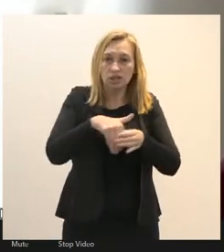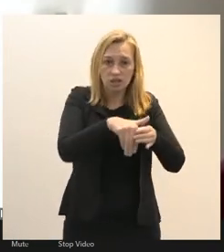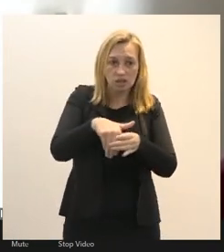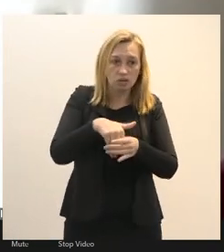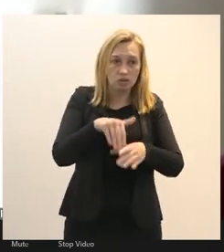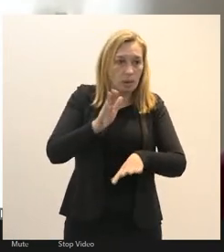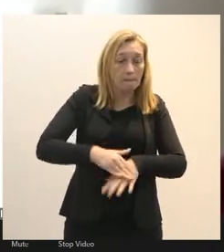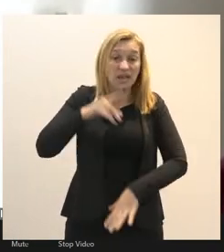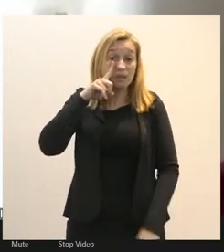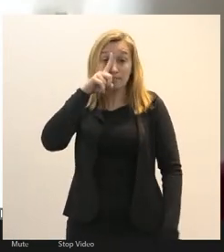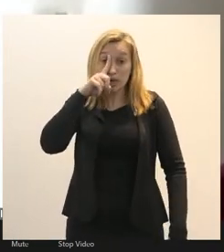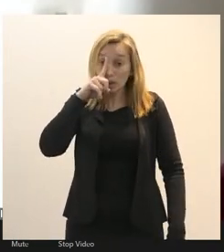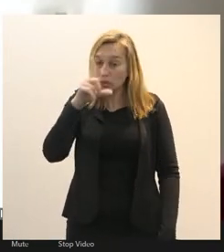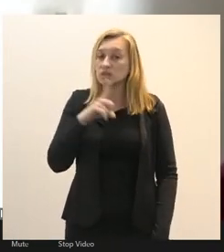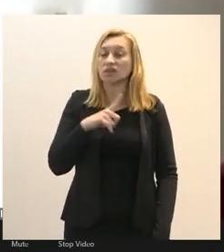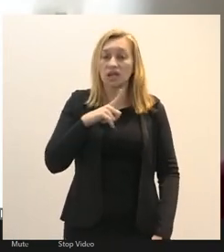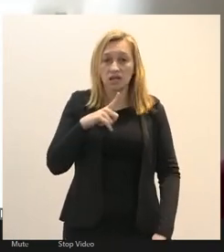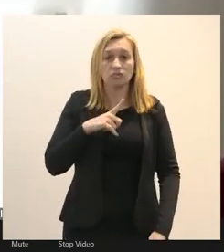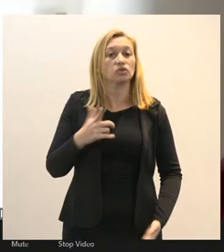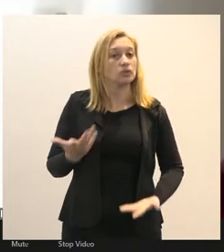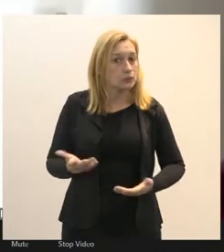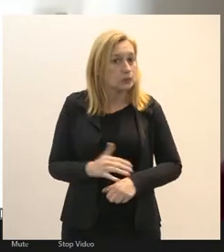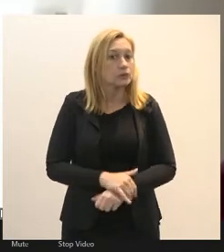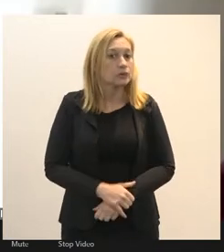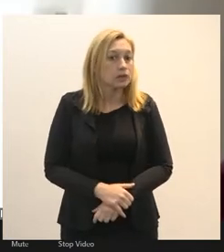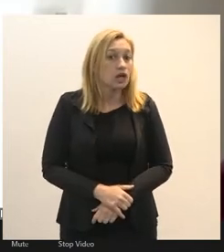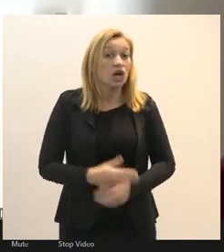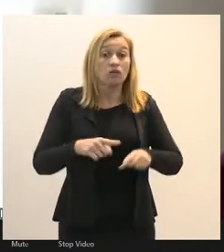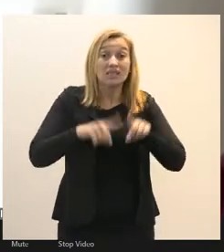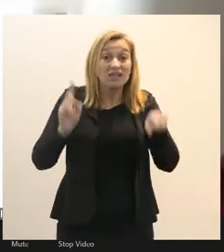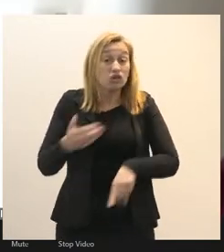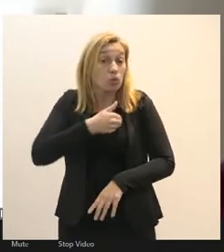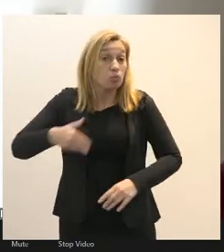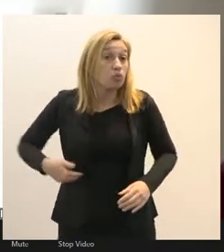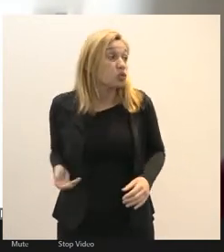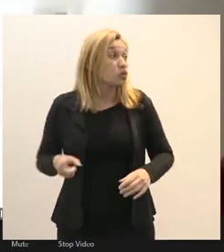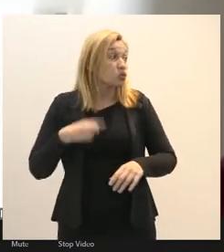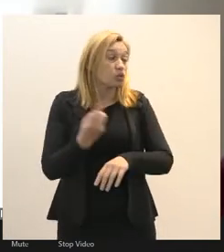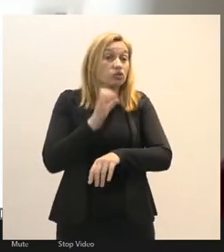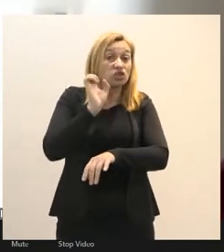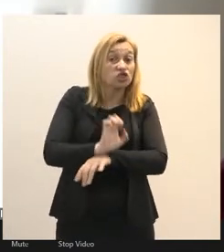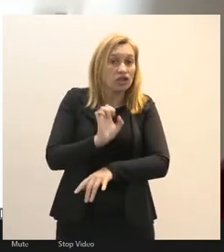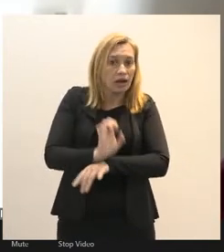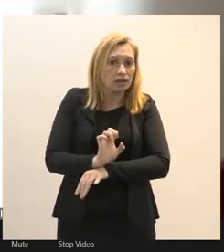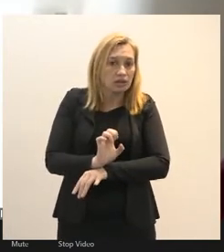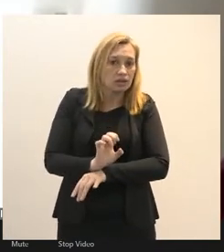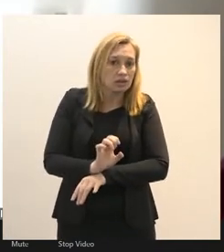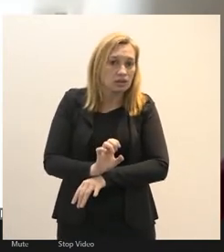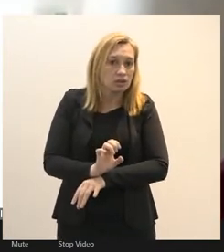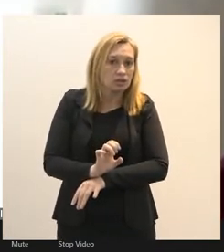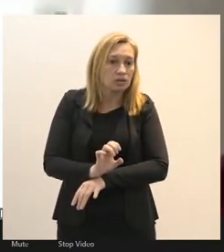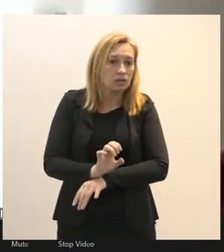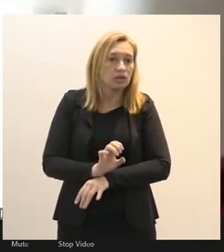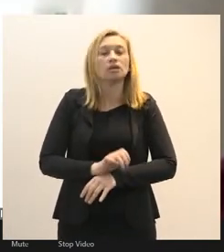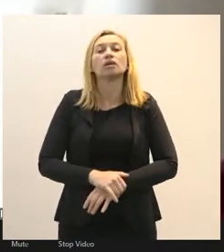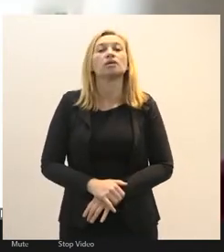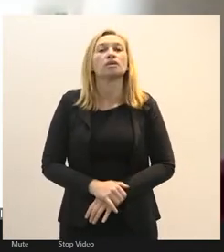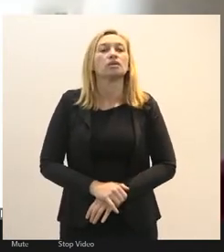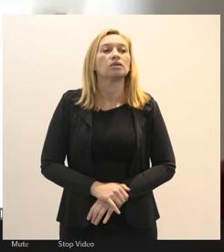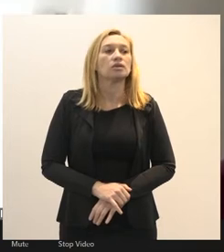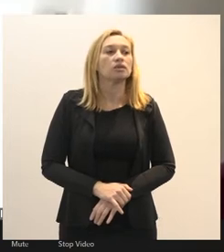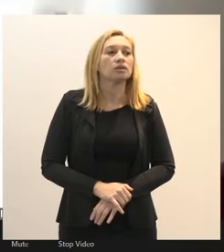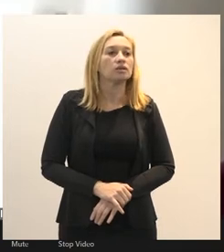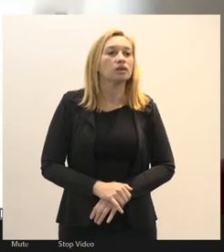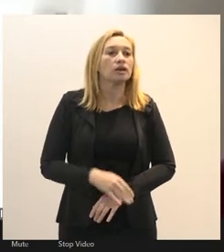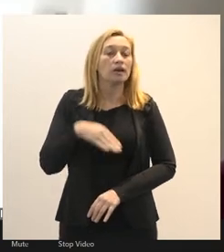eleições mais perigosas que a gente já enfrentou os servidores estão assustados estamos com medo pelos mesários pelas